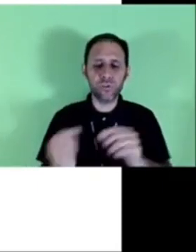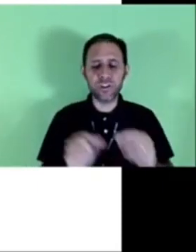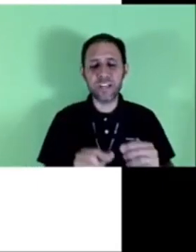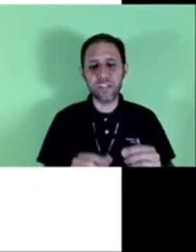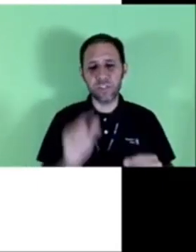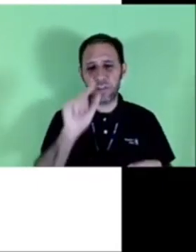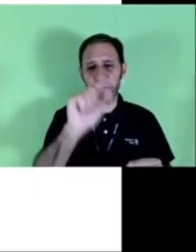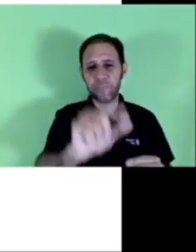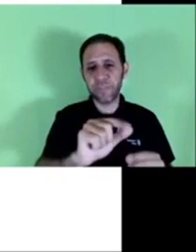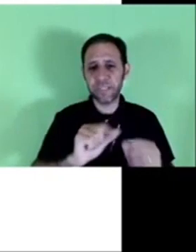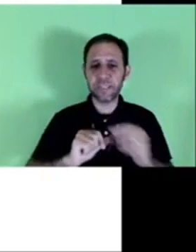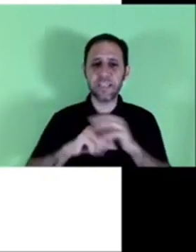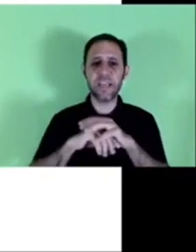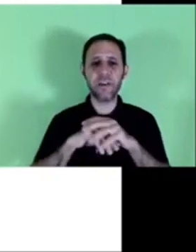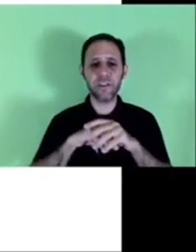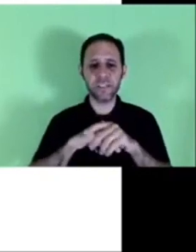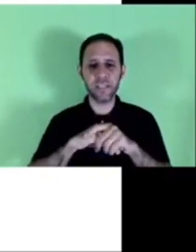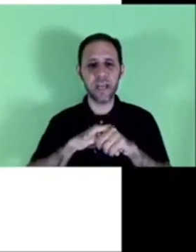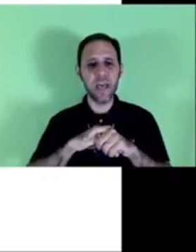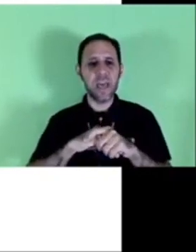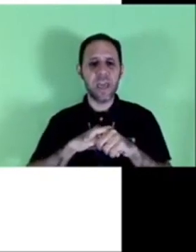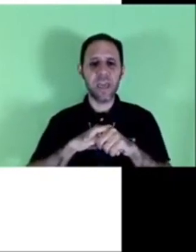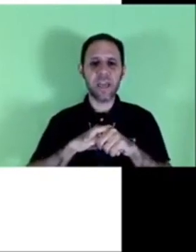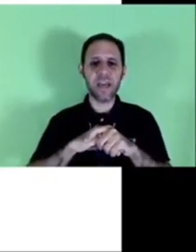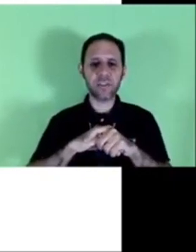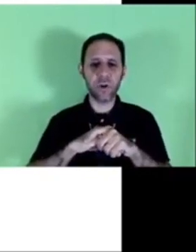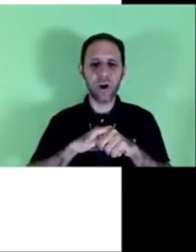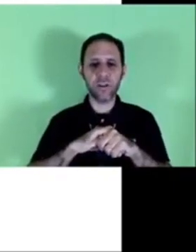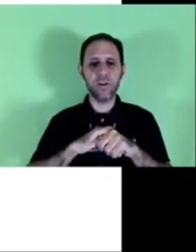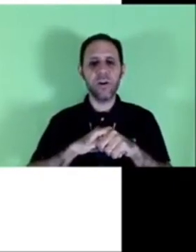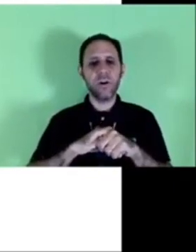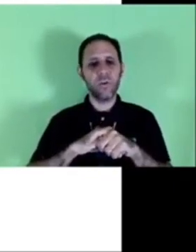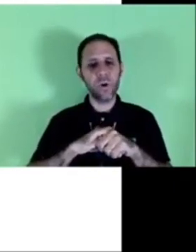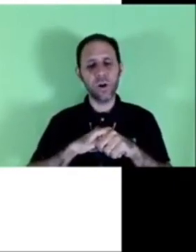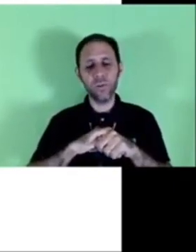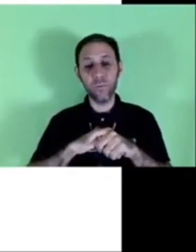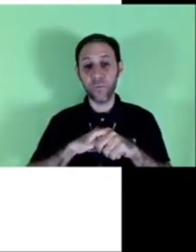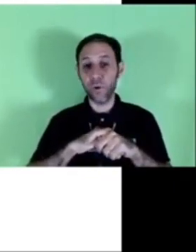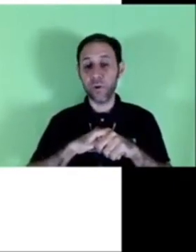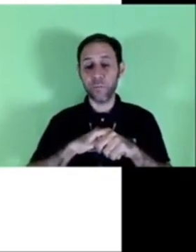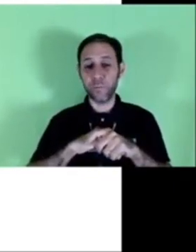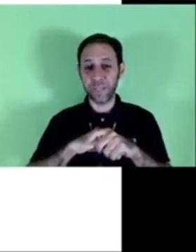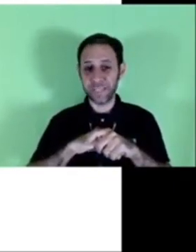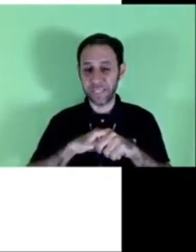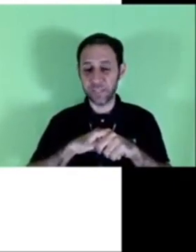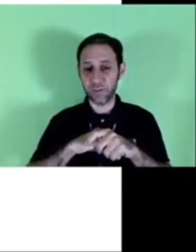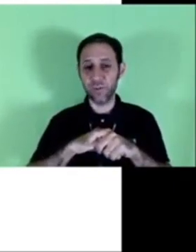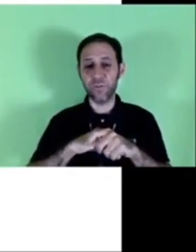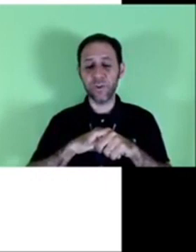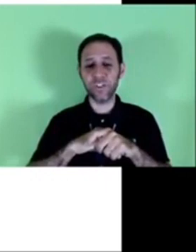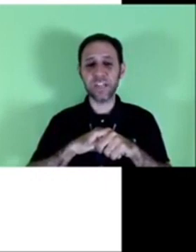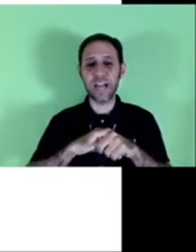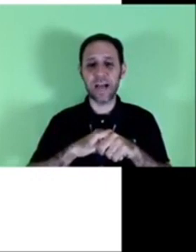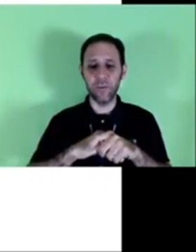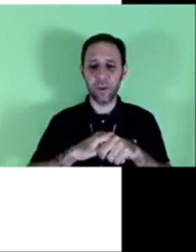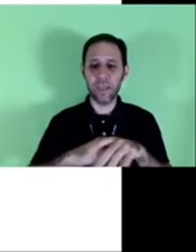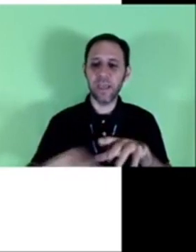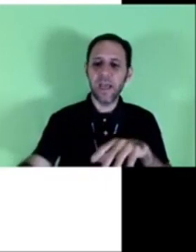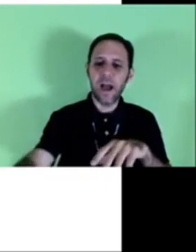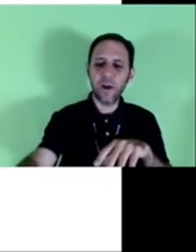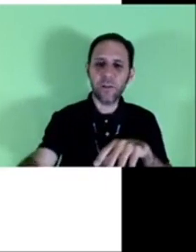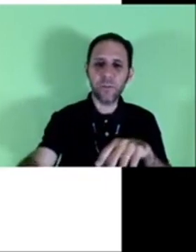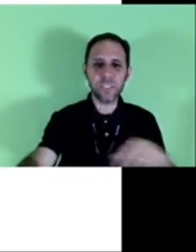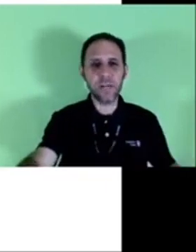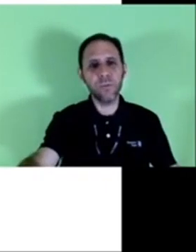outorgante, que precisa ser reconhecida em cartório quando for preciso, quando for indicado.